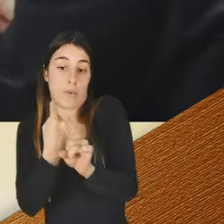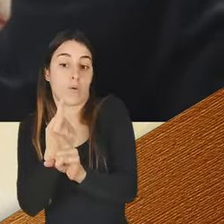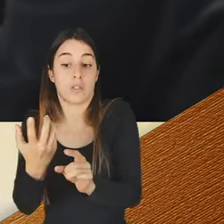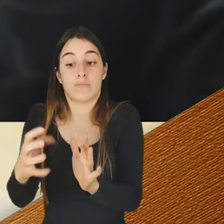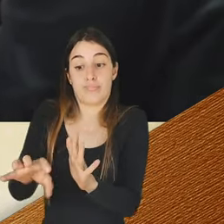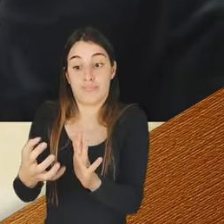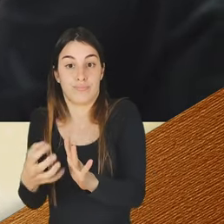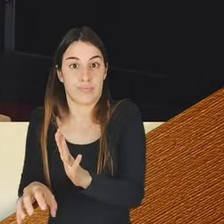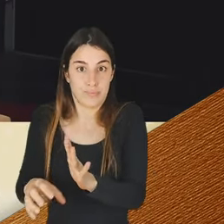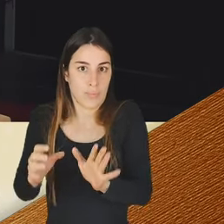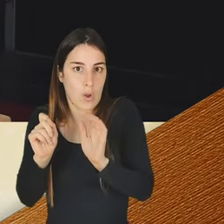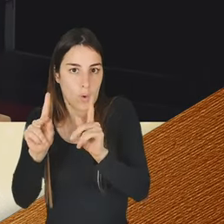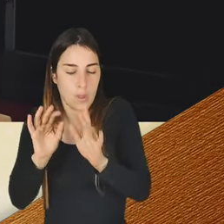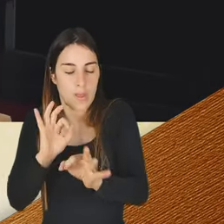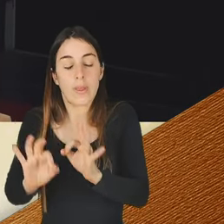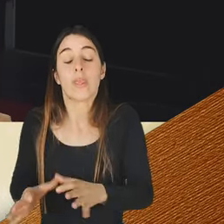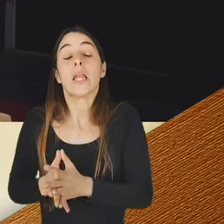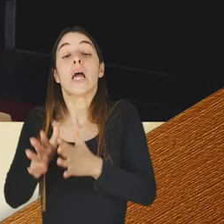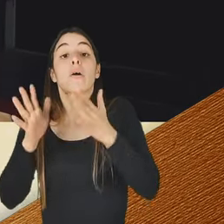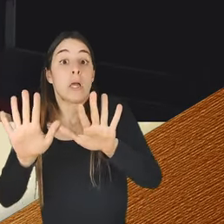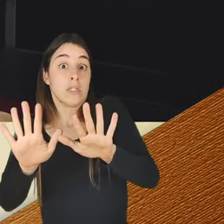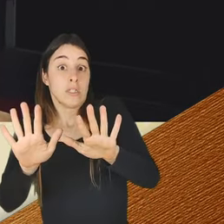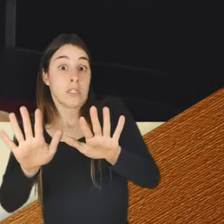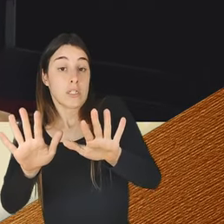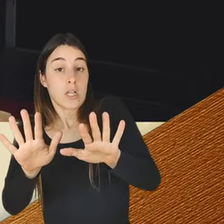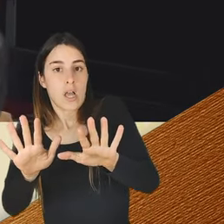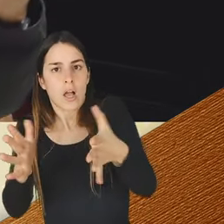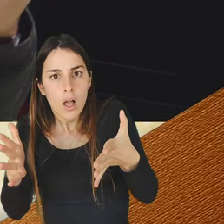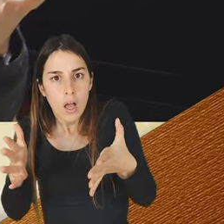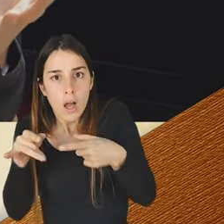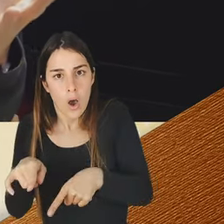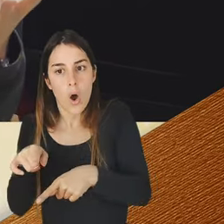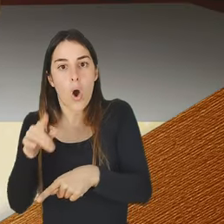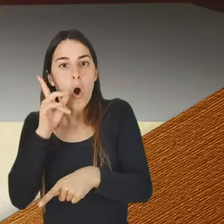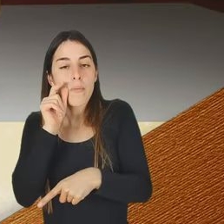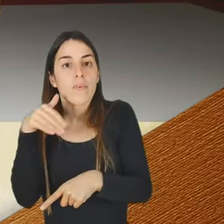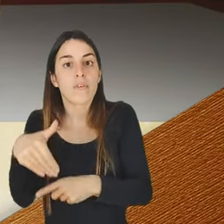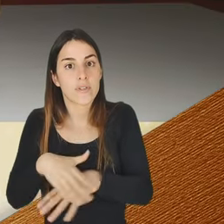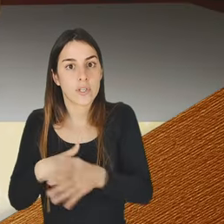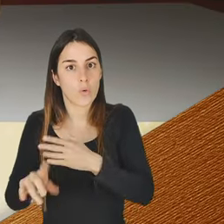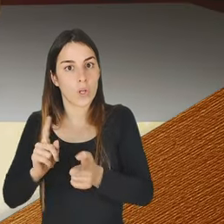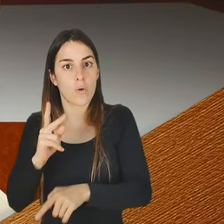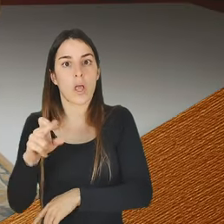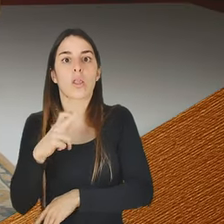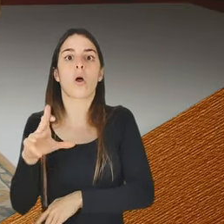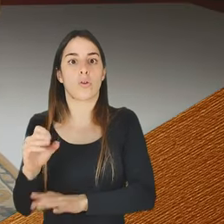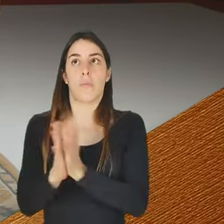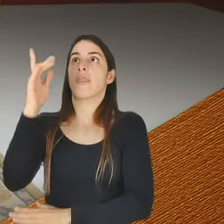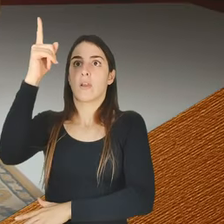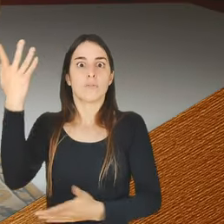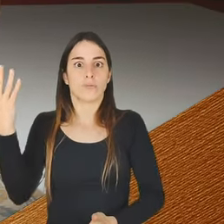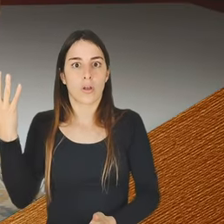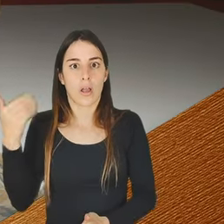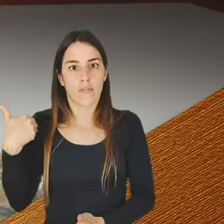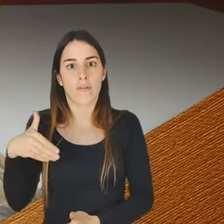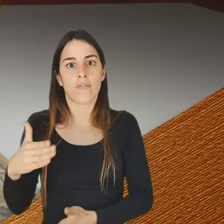que eu quero chegar a sentir muito padalhoso. Agora, onde é que este homem se vai virar? O pobre António. Para Deus, nosso senhor. Quer vai para